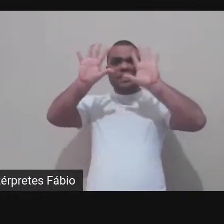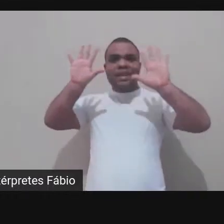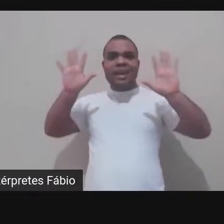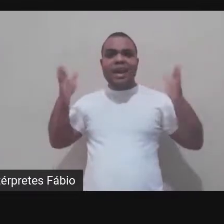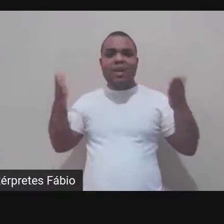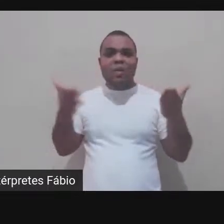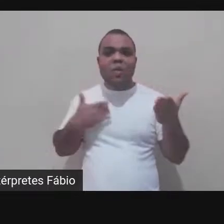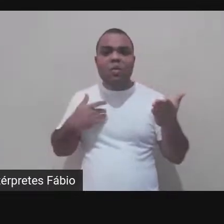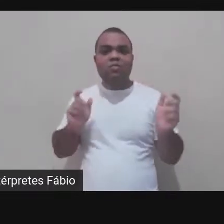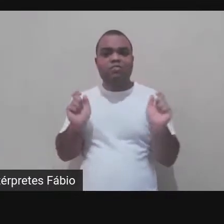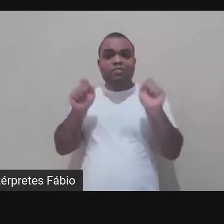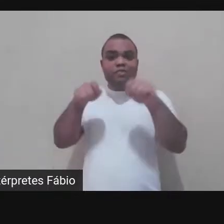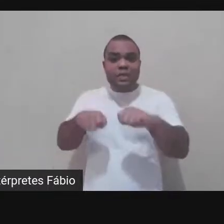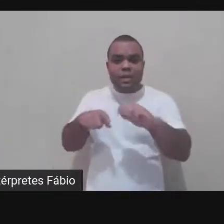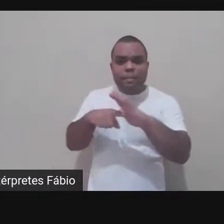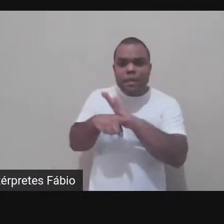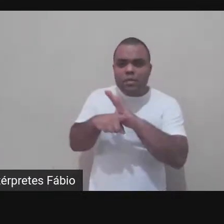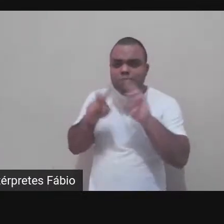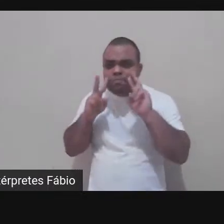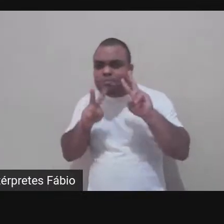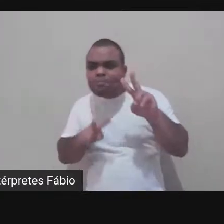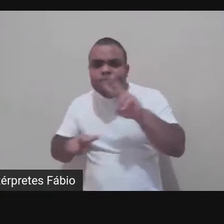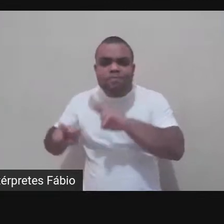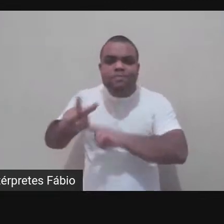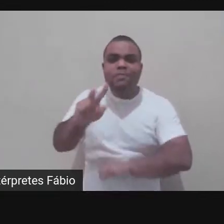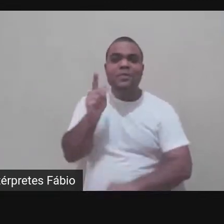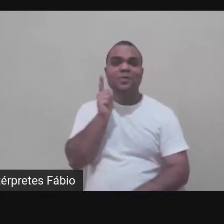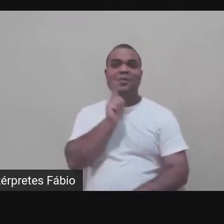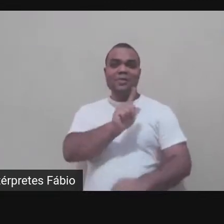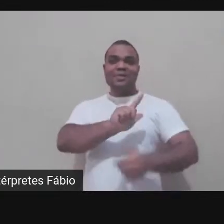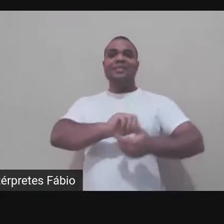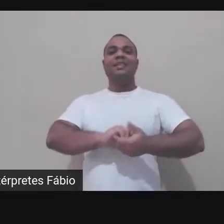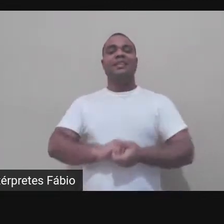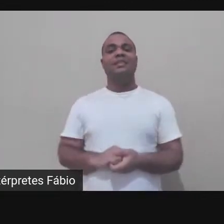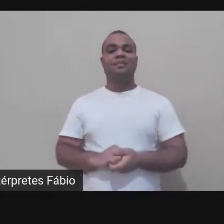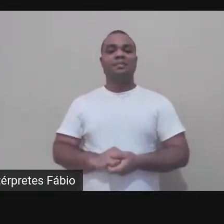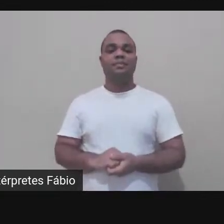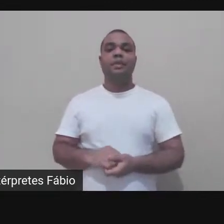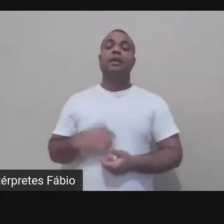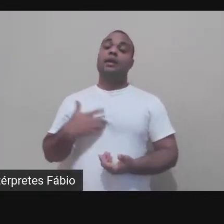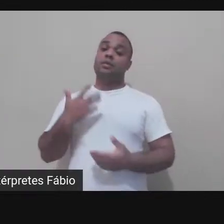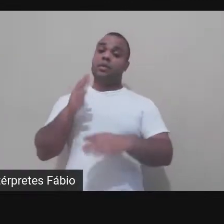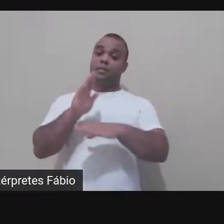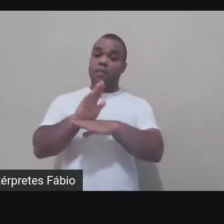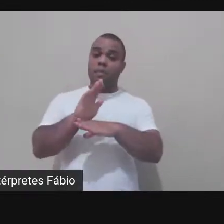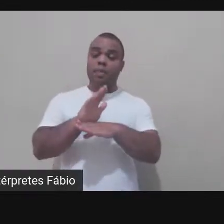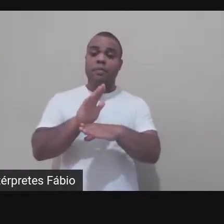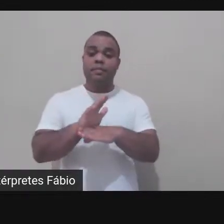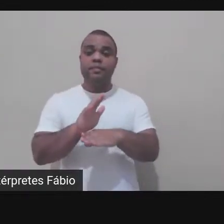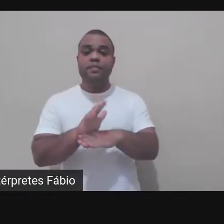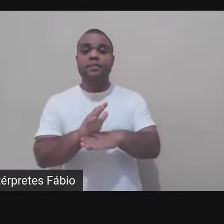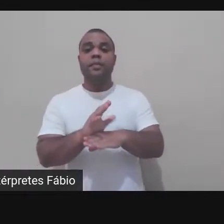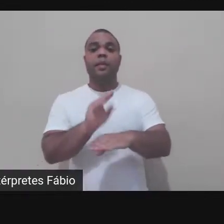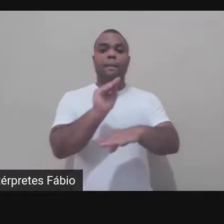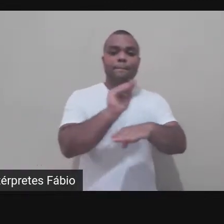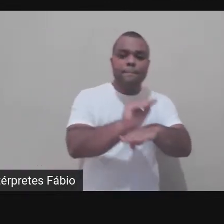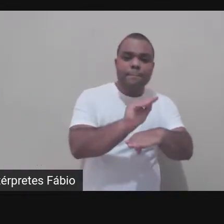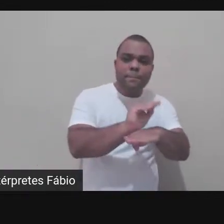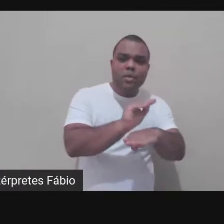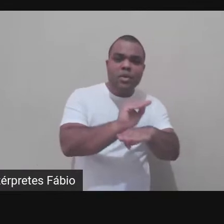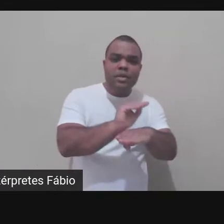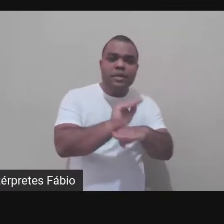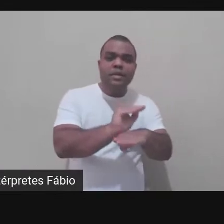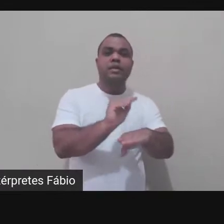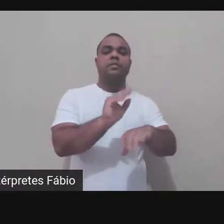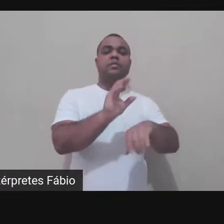isso eu fui monitora de um evento da faculdade de letras por dois anos que chama Letras Debate que é um